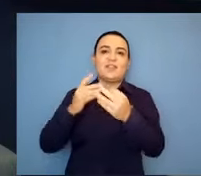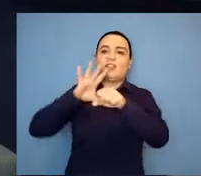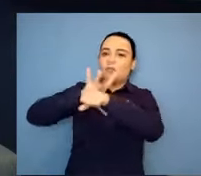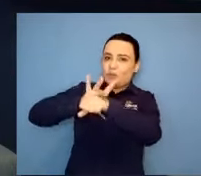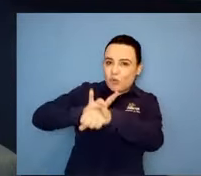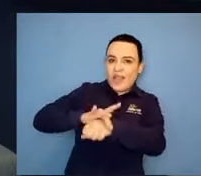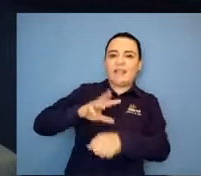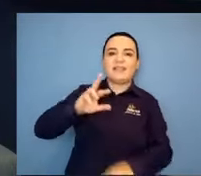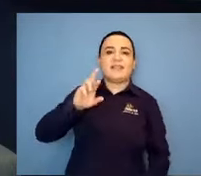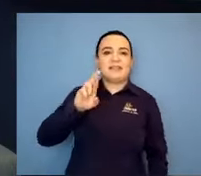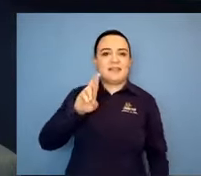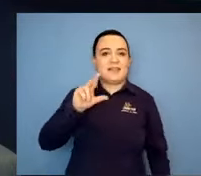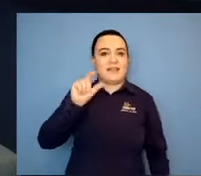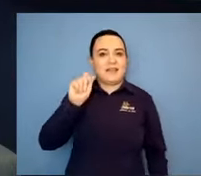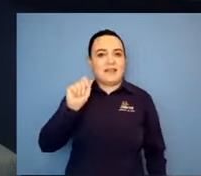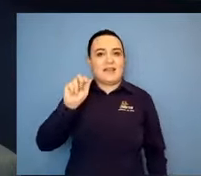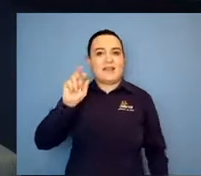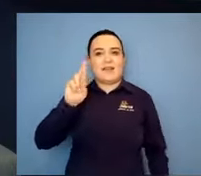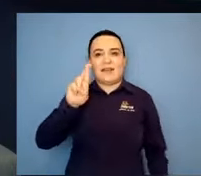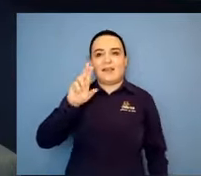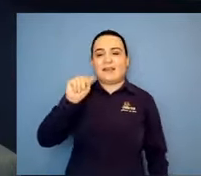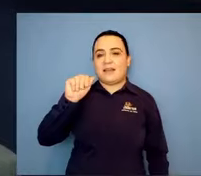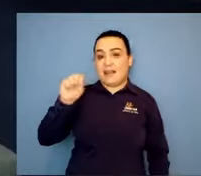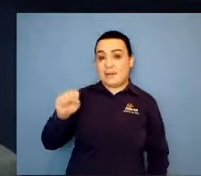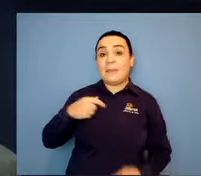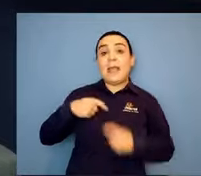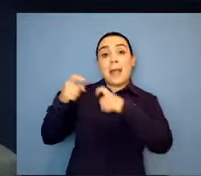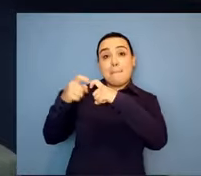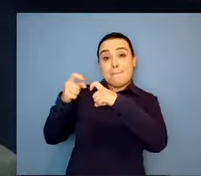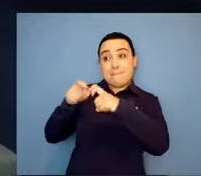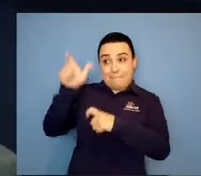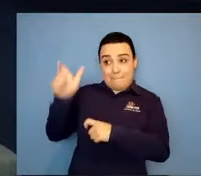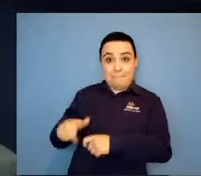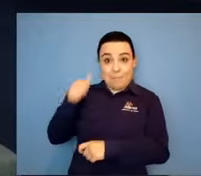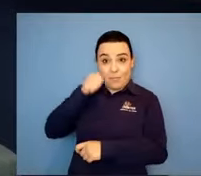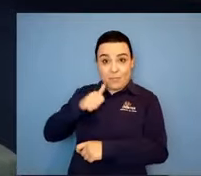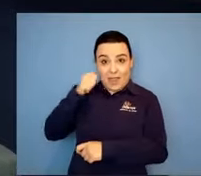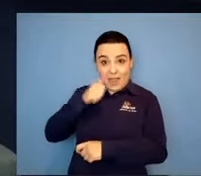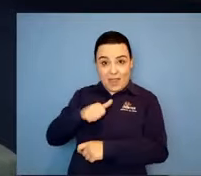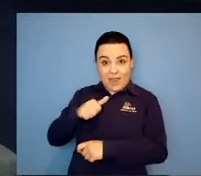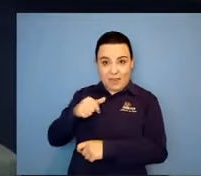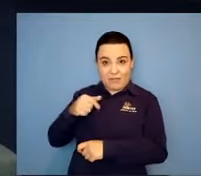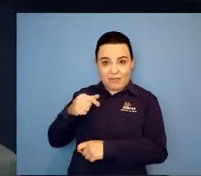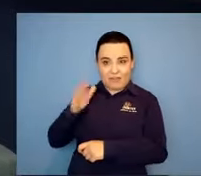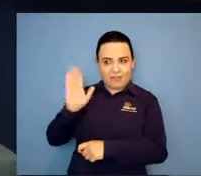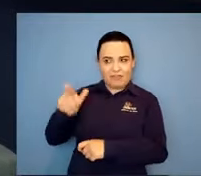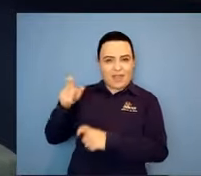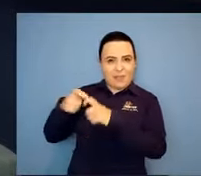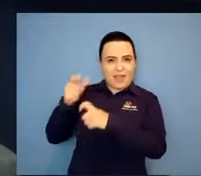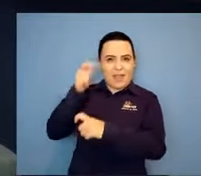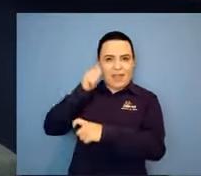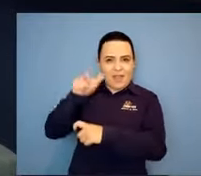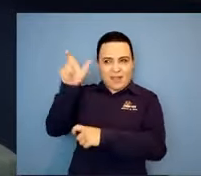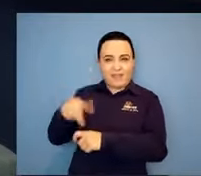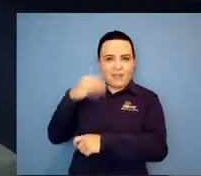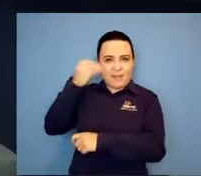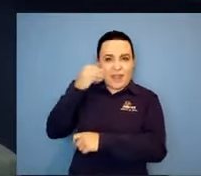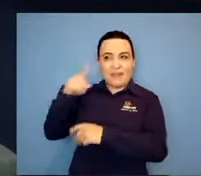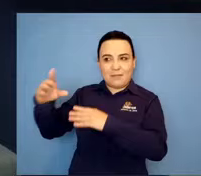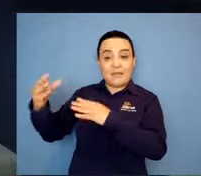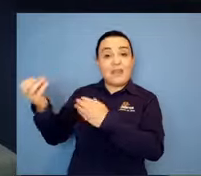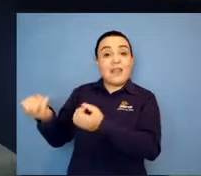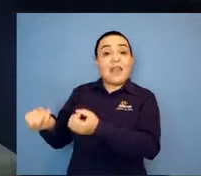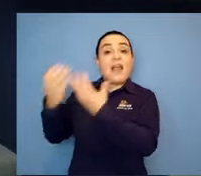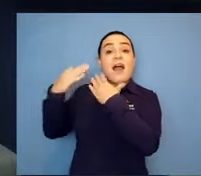linda, comece a escrever tudo o que você está sentindo, tudo o que você está vivendo. Porque ela sabia tudo o que ia acontecer com o Gabriel